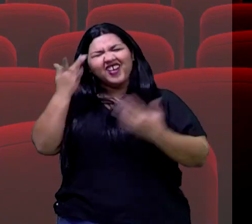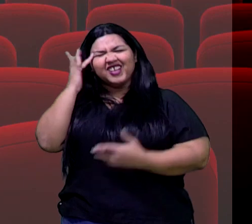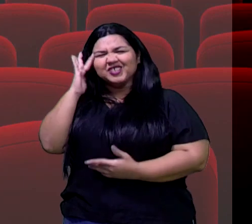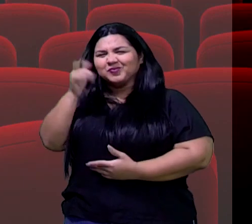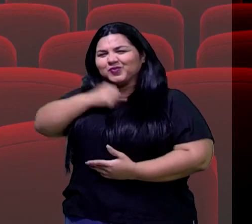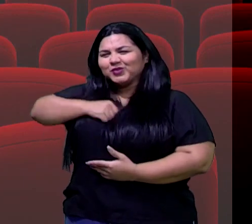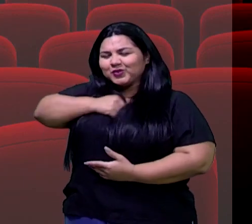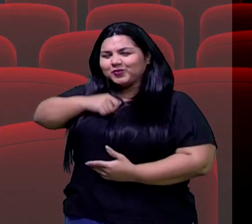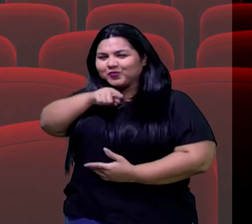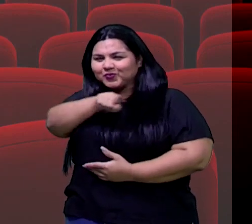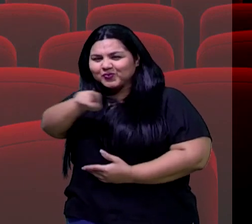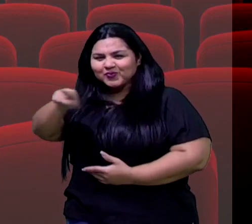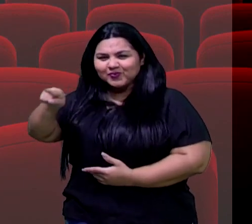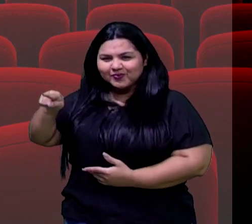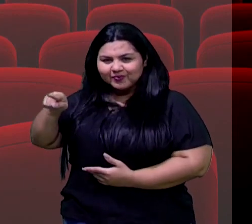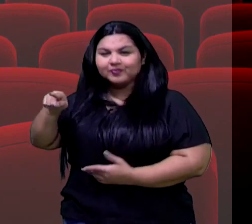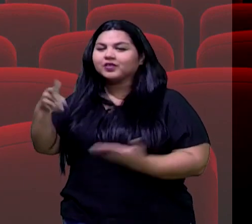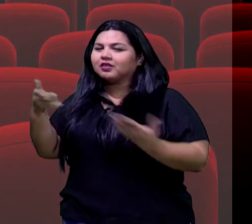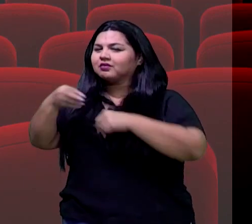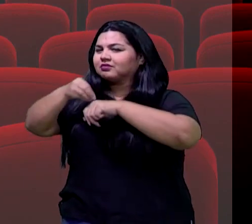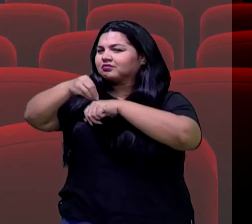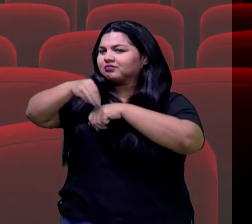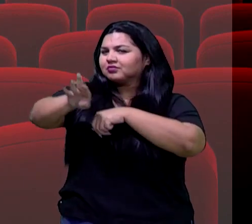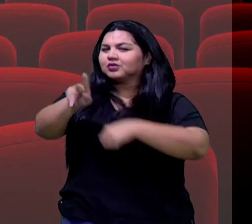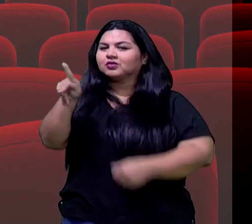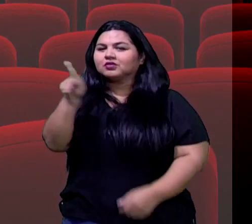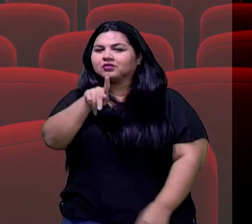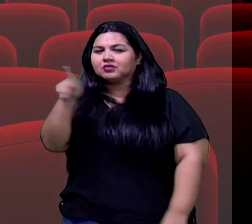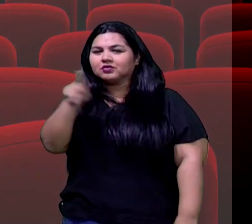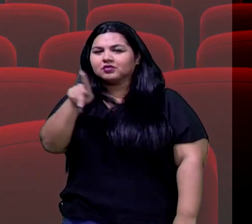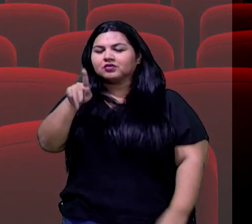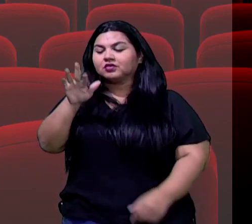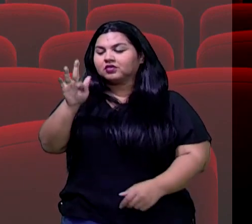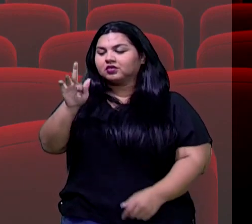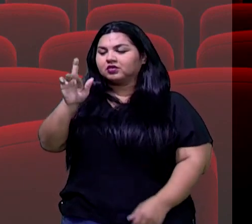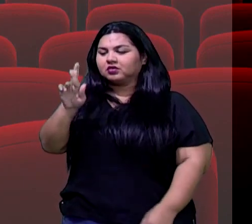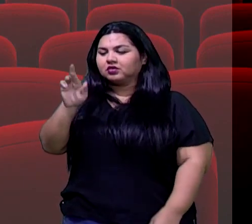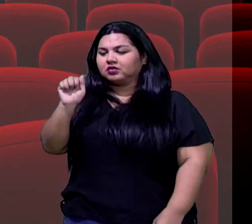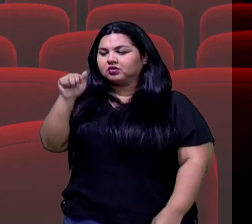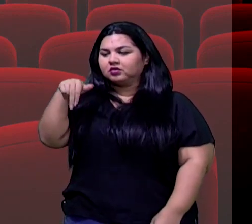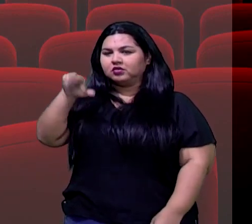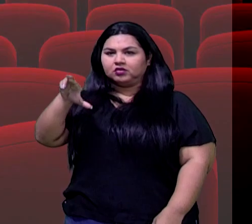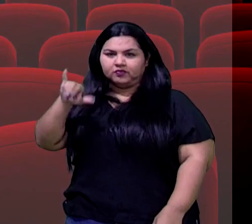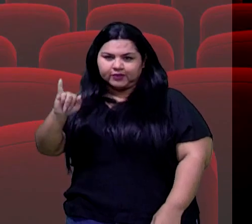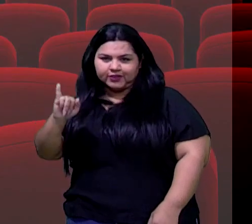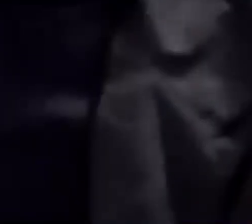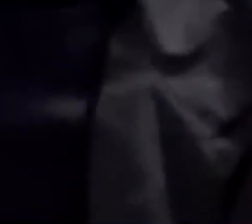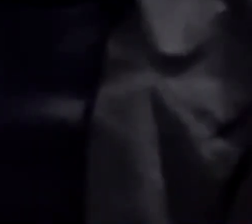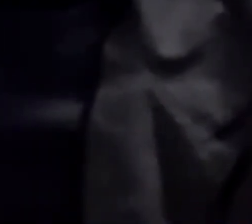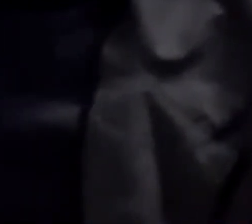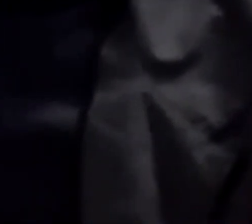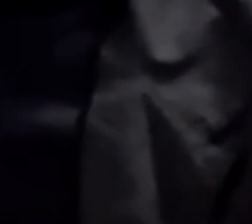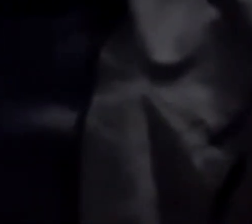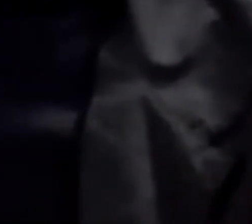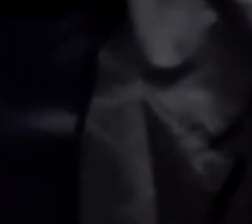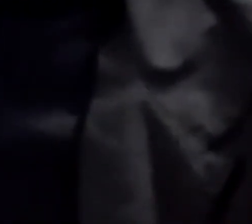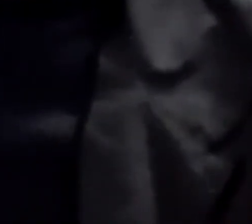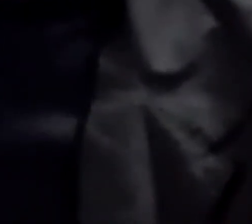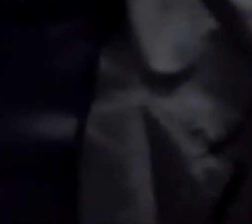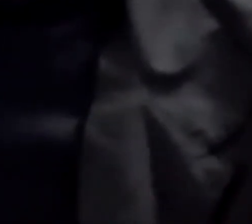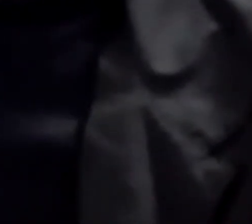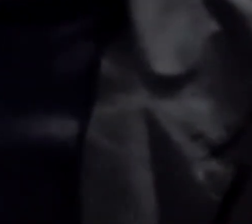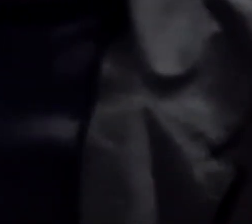aposto. Então, vamos lá agora ver o recadinho da professora Franci. Vamos prestar atenção. Olá,